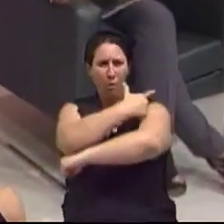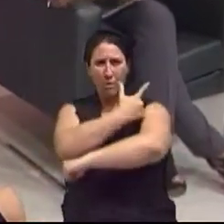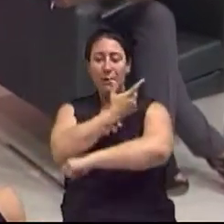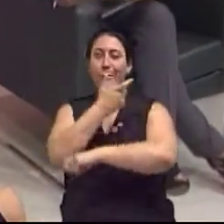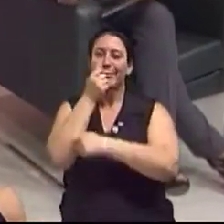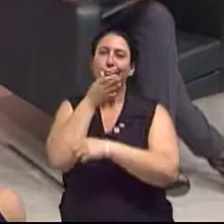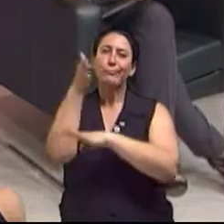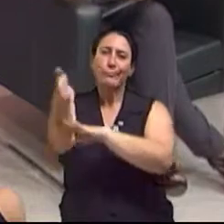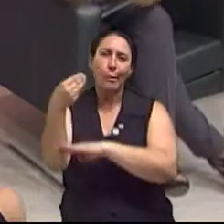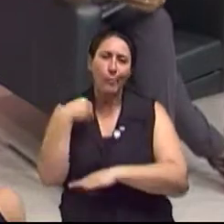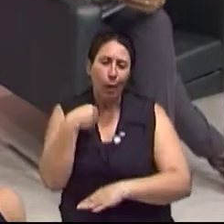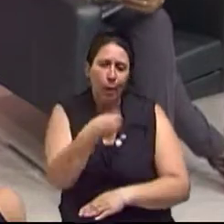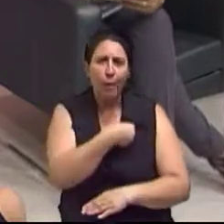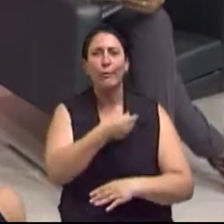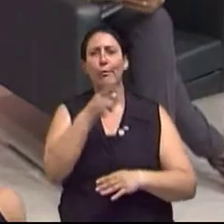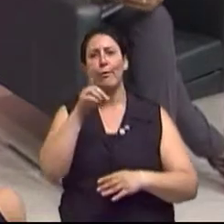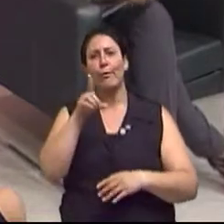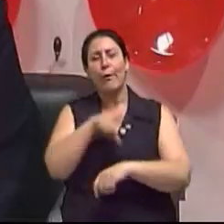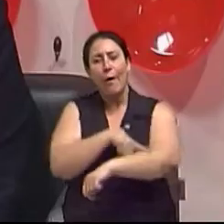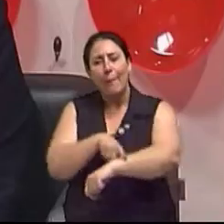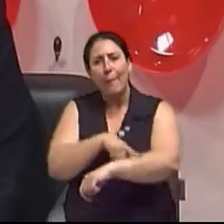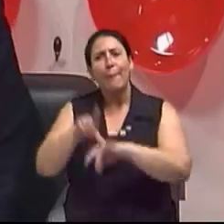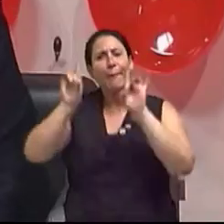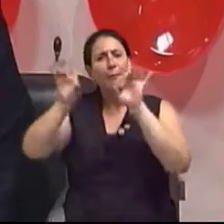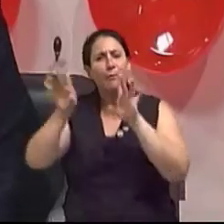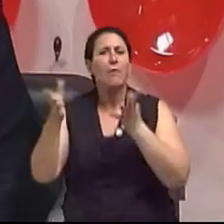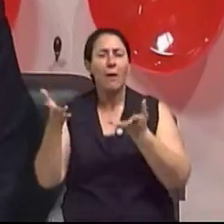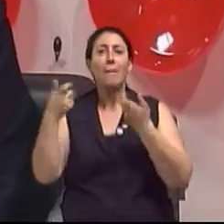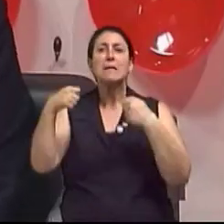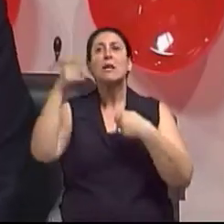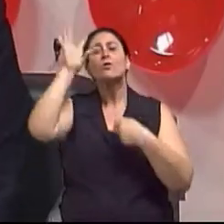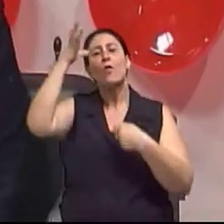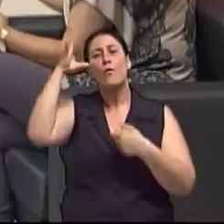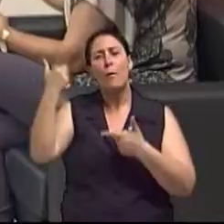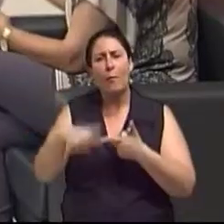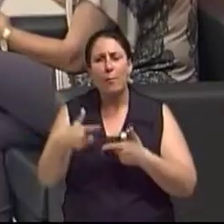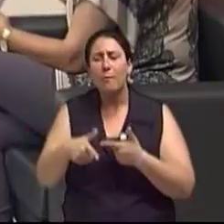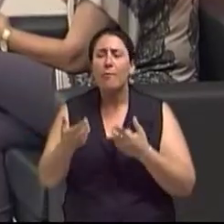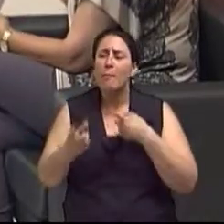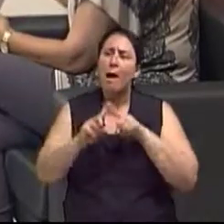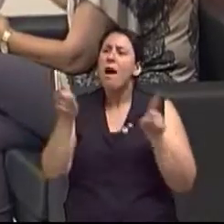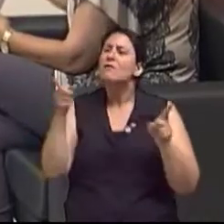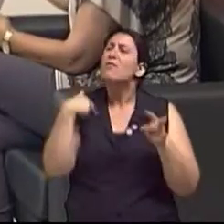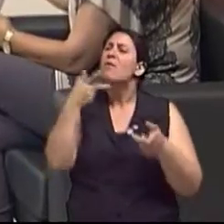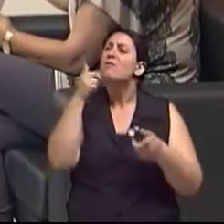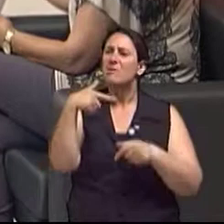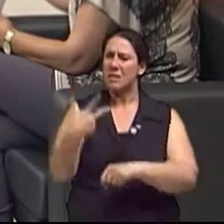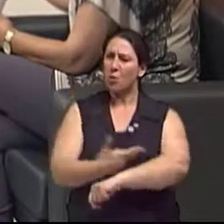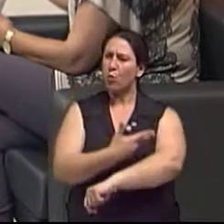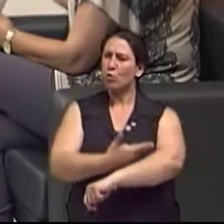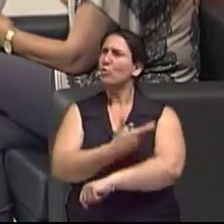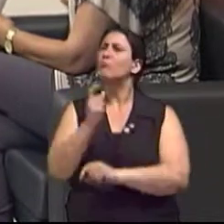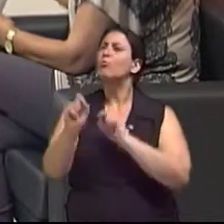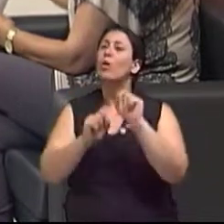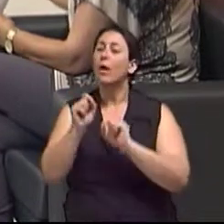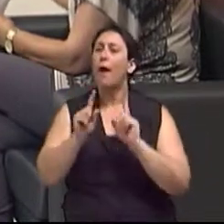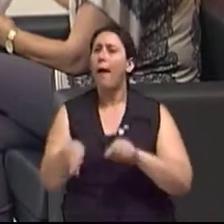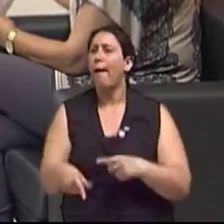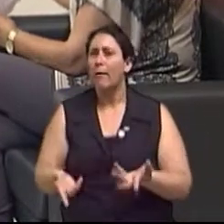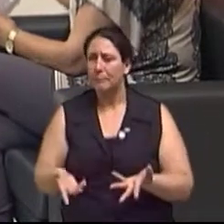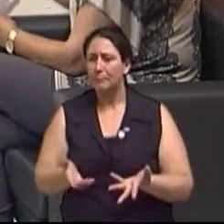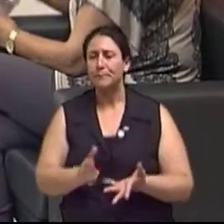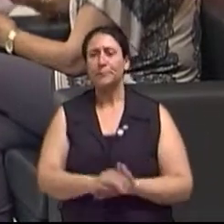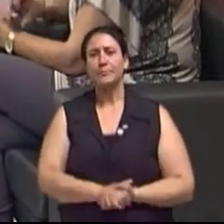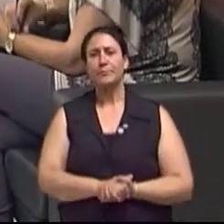Agora tem que ir no dermatologista. Resolveu os problemas. Tem que resolver os problemas, mas agora a gente está falando de cirurgia dermatológica. É um